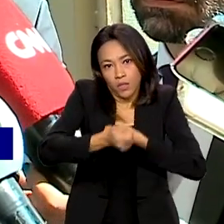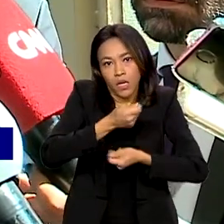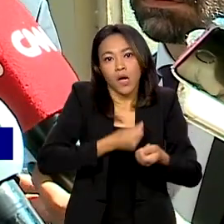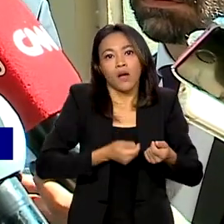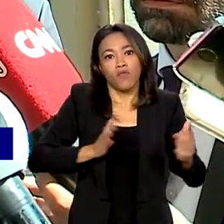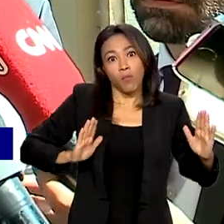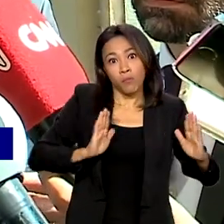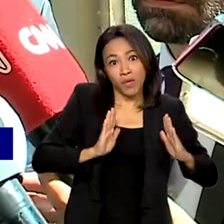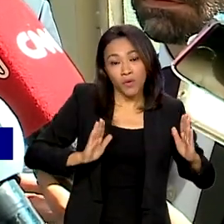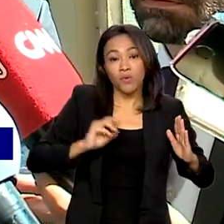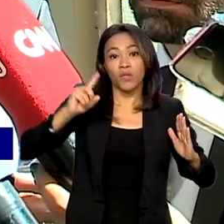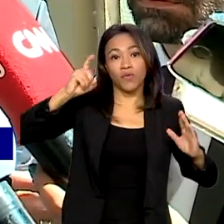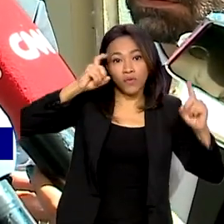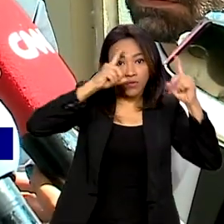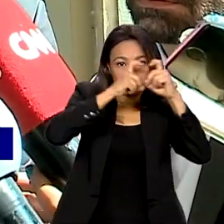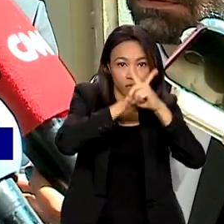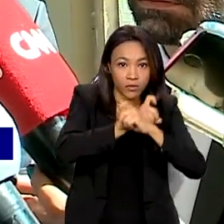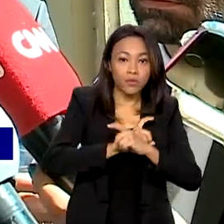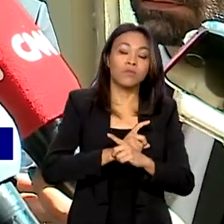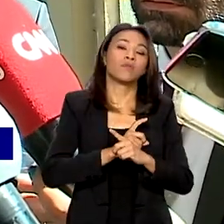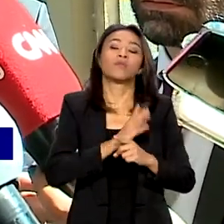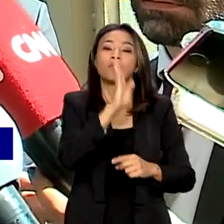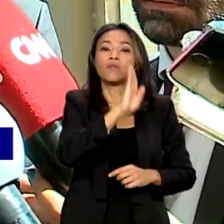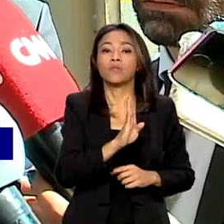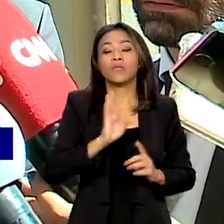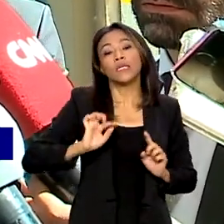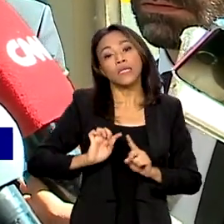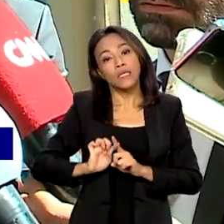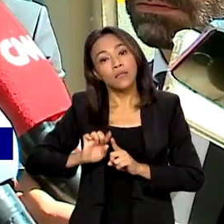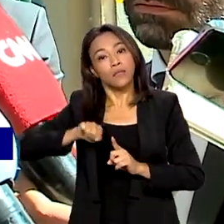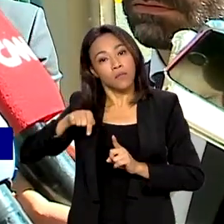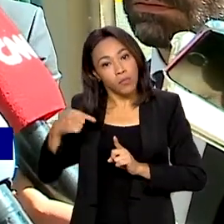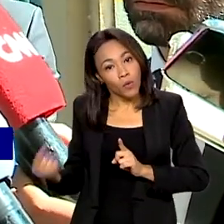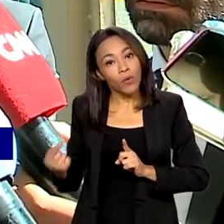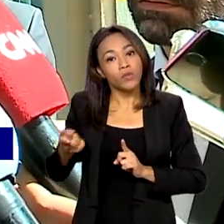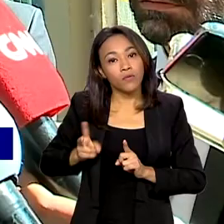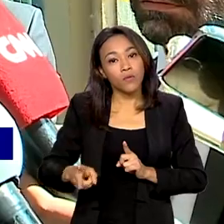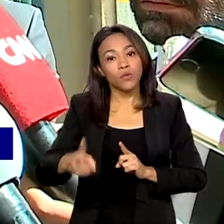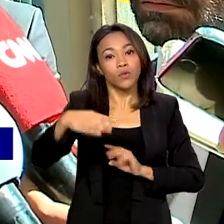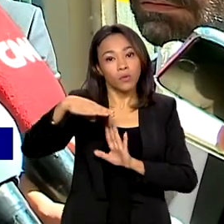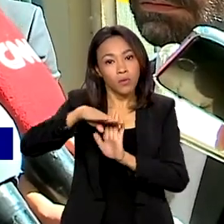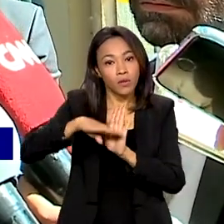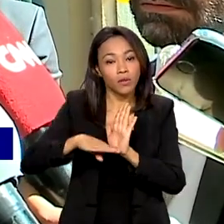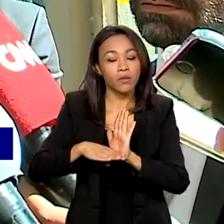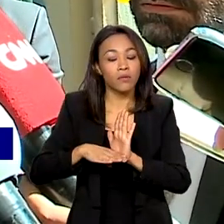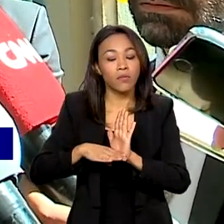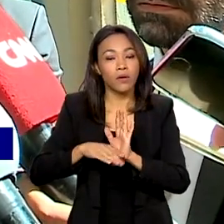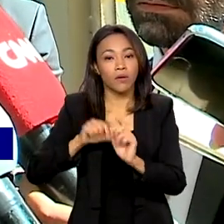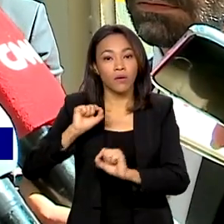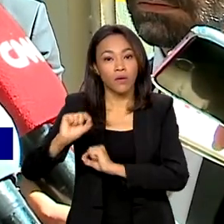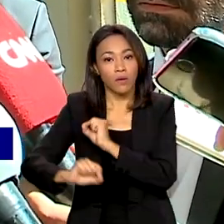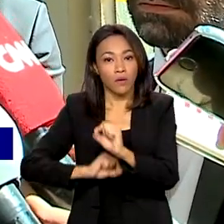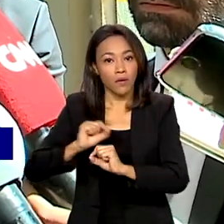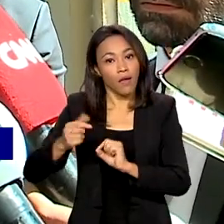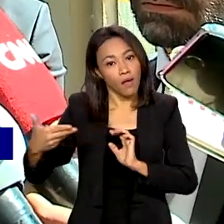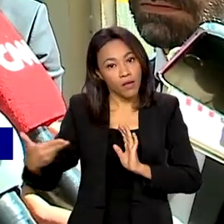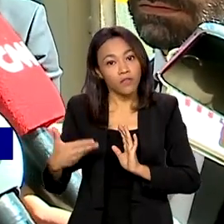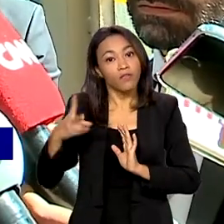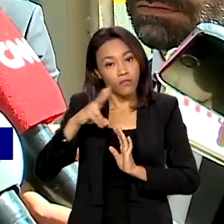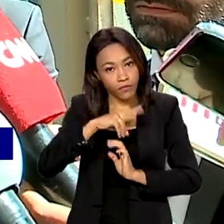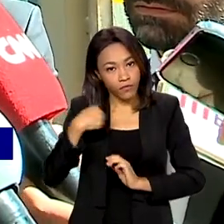enfrentou até aquela data. E a sequência do programa é essa. Então, nós vamos